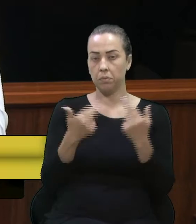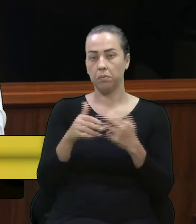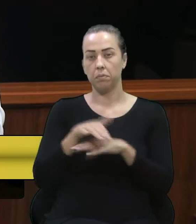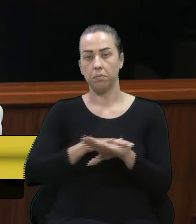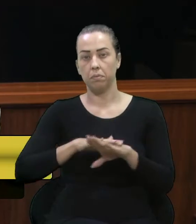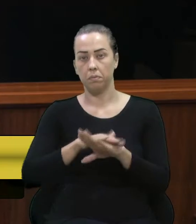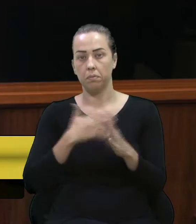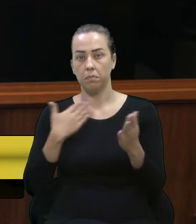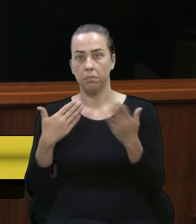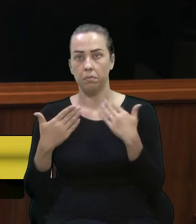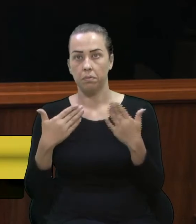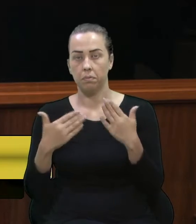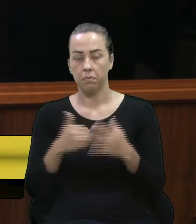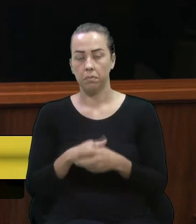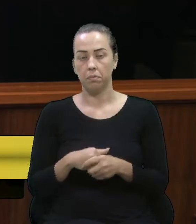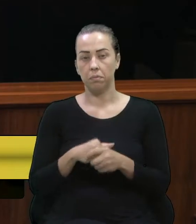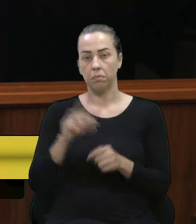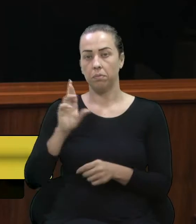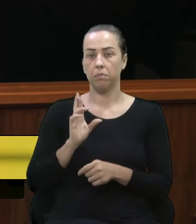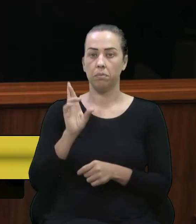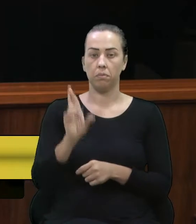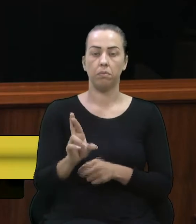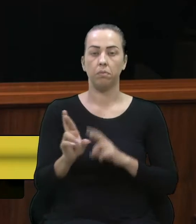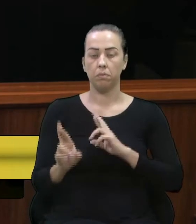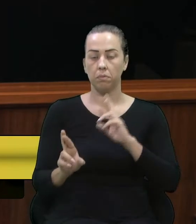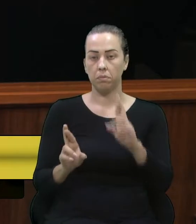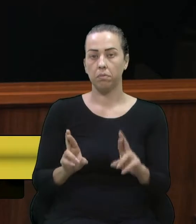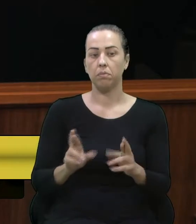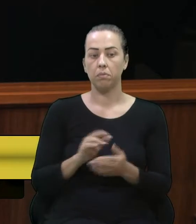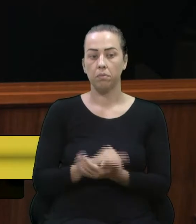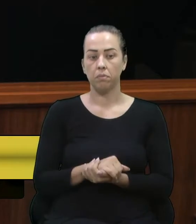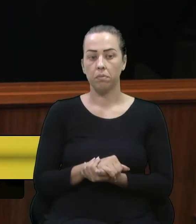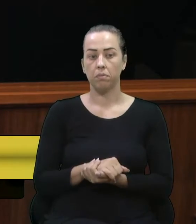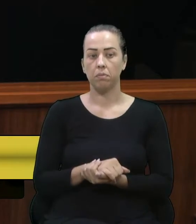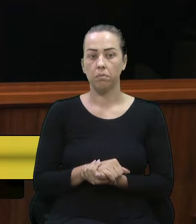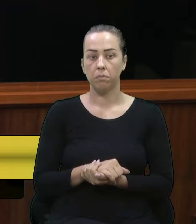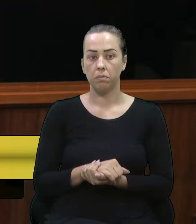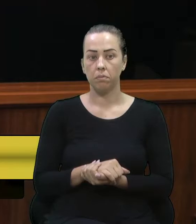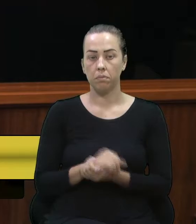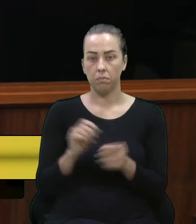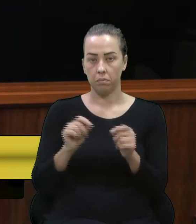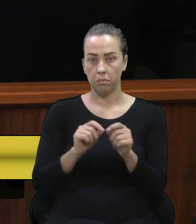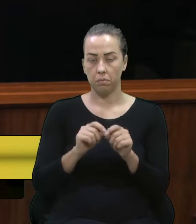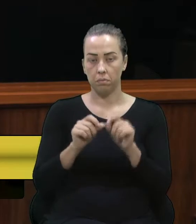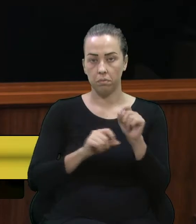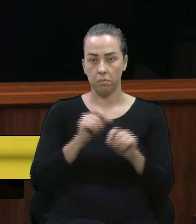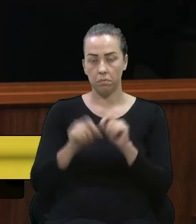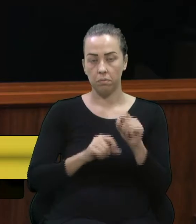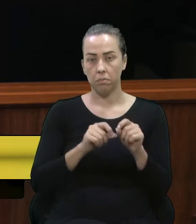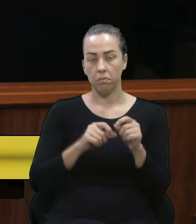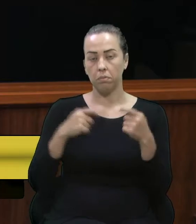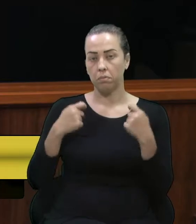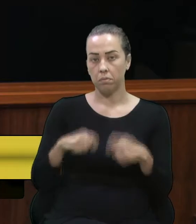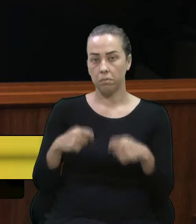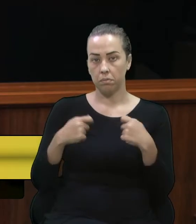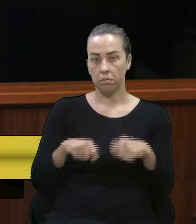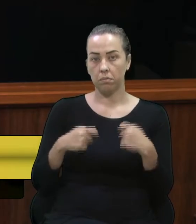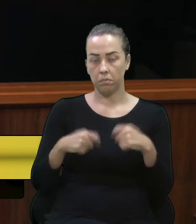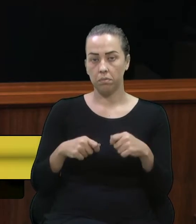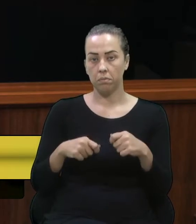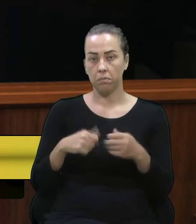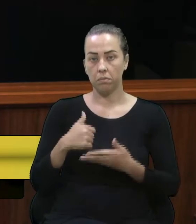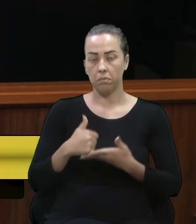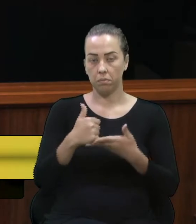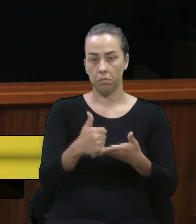que os representantes das agroindústrias que estavam lá nos diziam, é de que eles precisam de